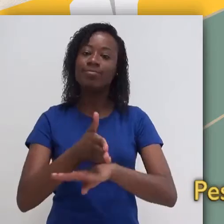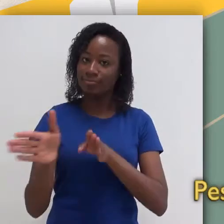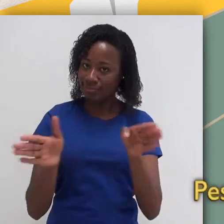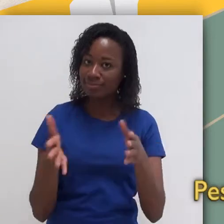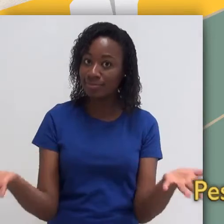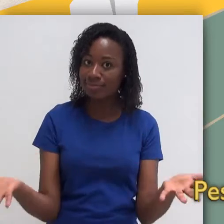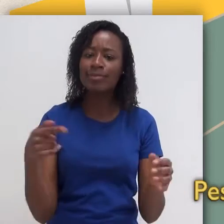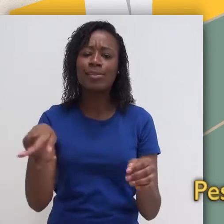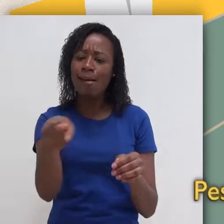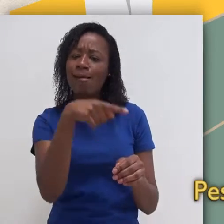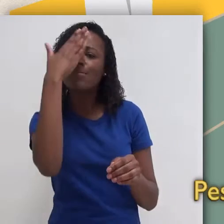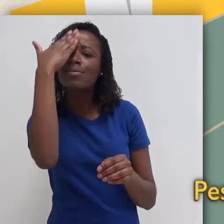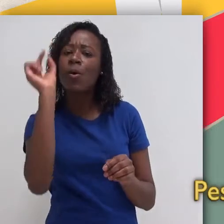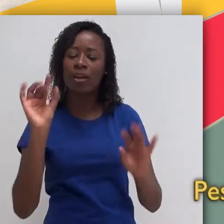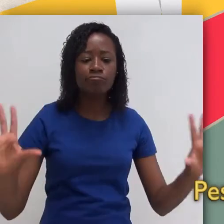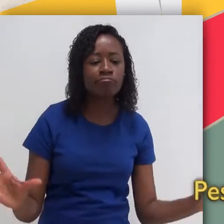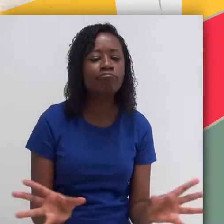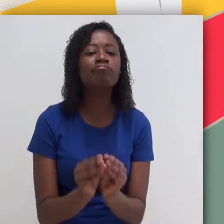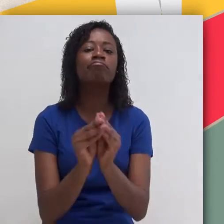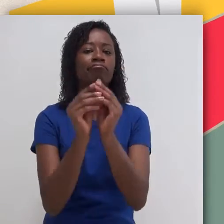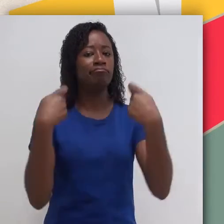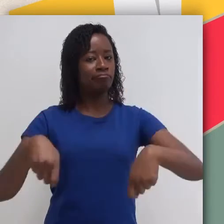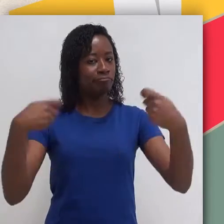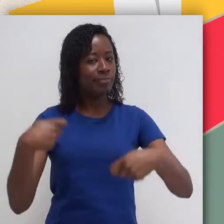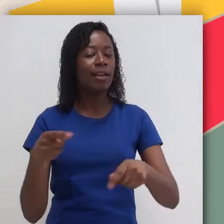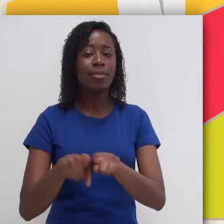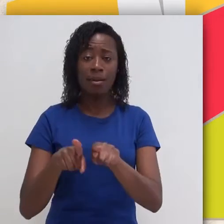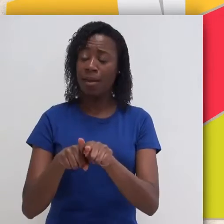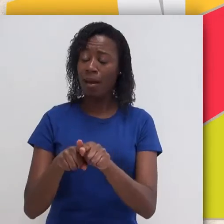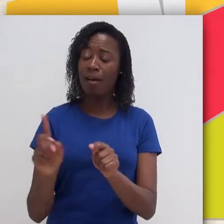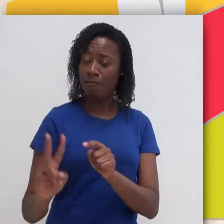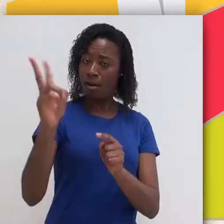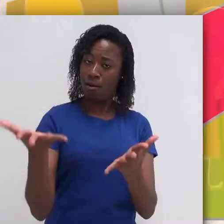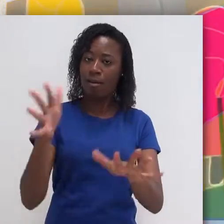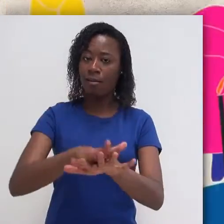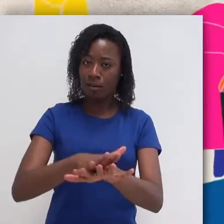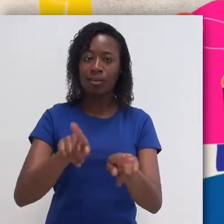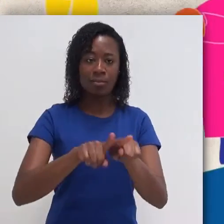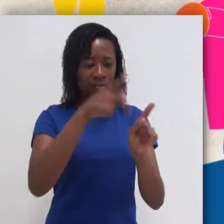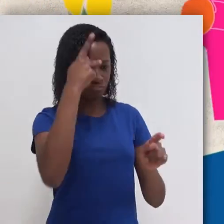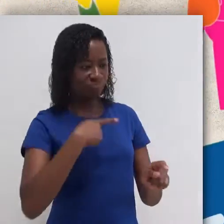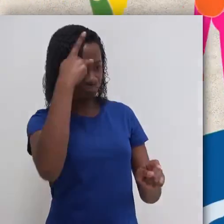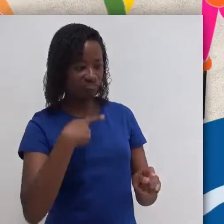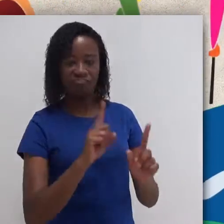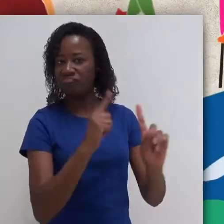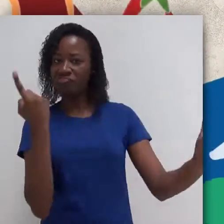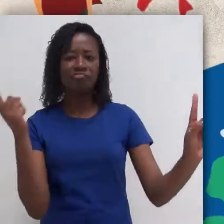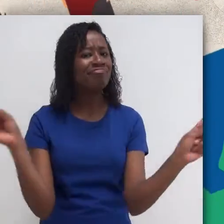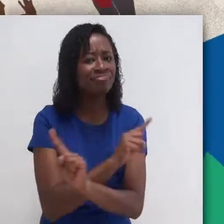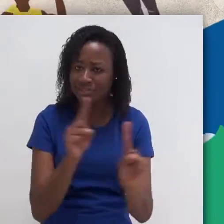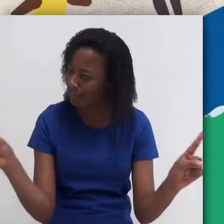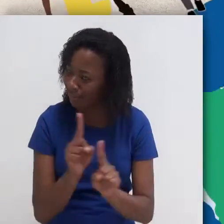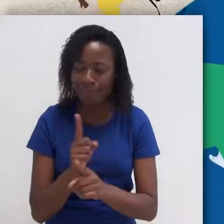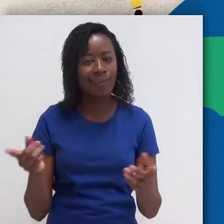Pessoas que sabem que precisamos somar. Sabem o valor da inclusão. Que o egoísmo não vale. Pessoas